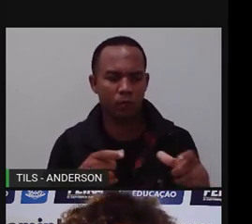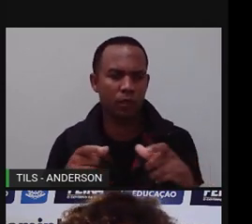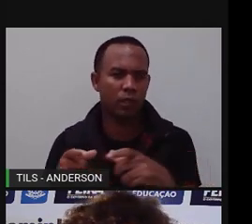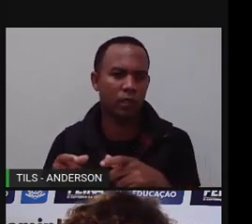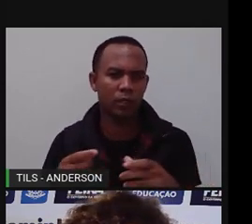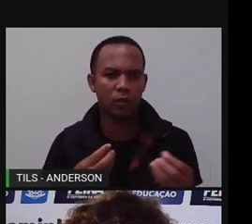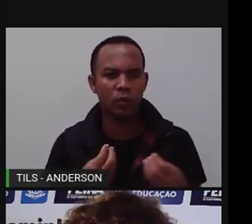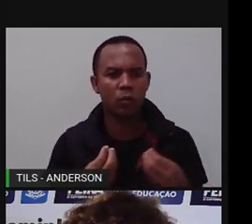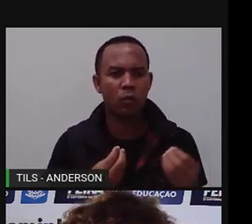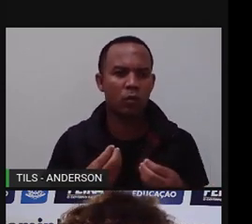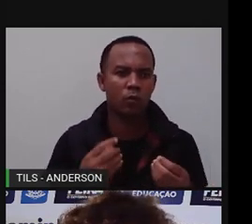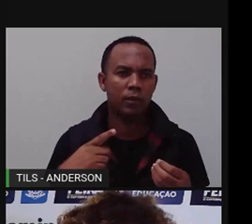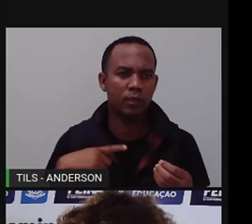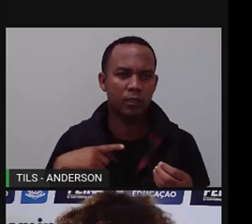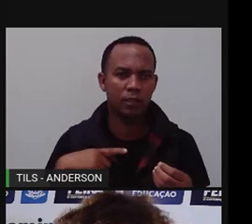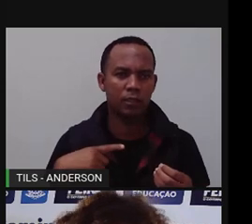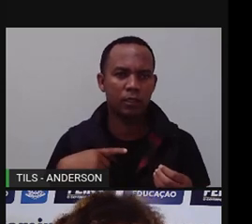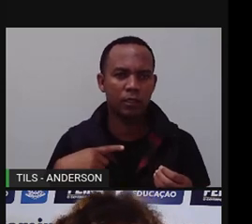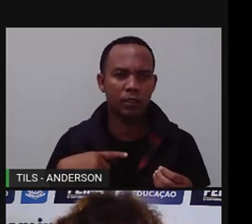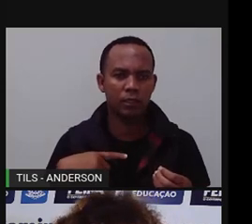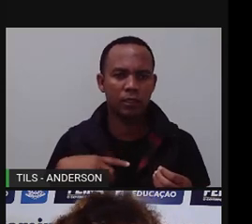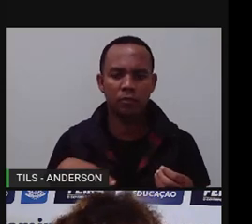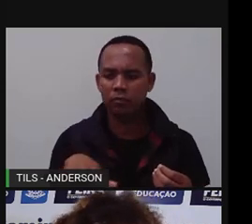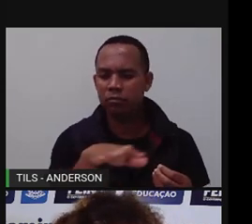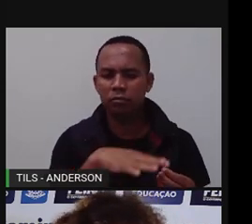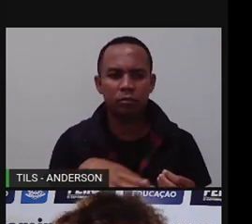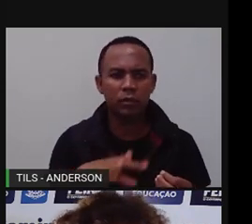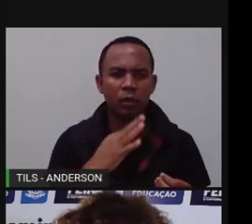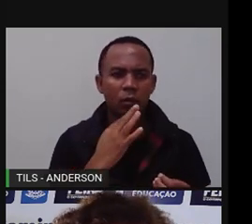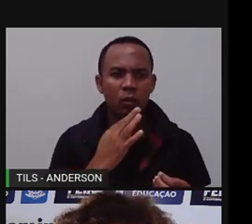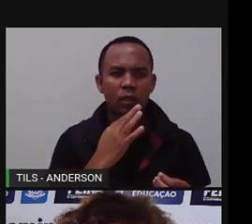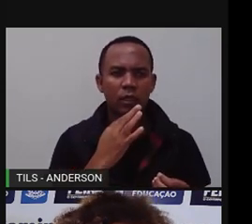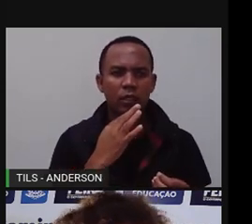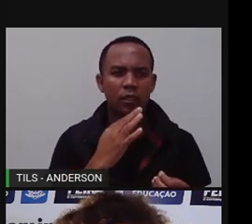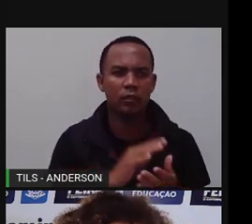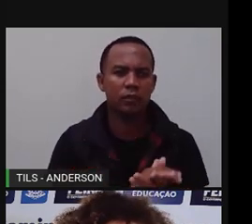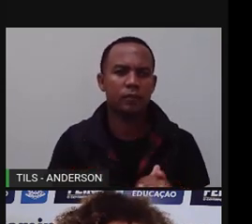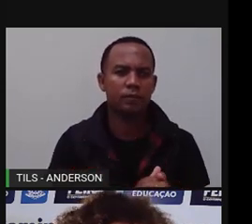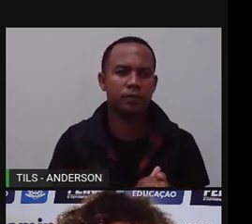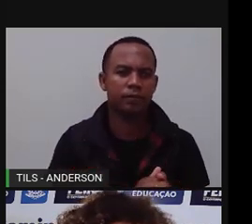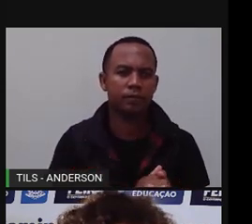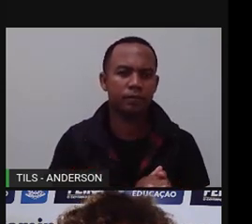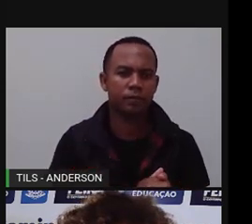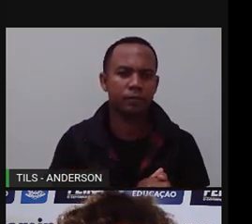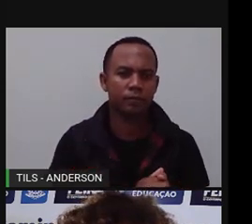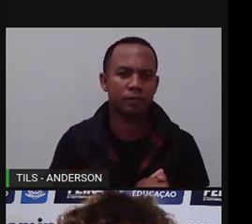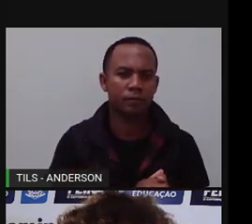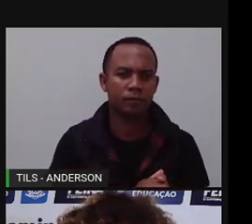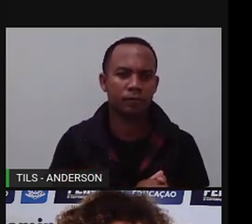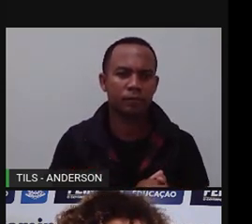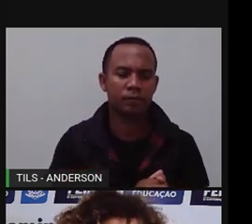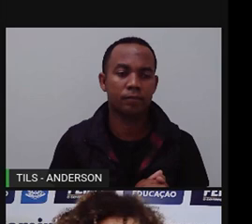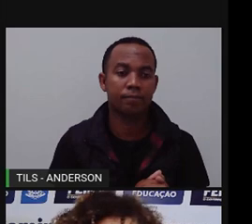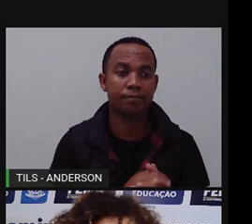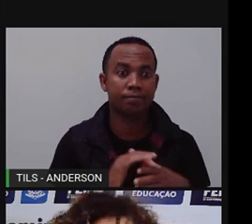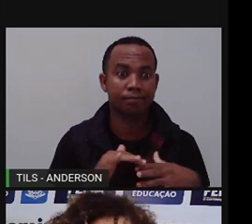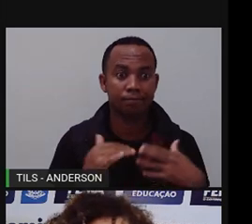que têm um reconhecimento oficial, mas existem tantas outras aqui em Feira que não possuem reconhecimento.